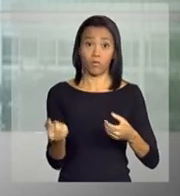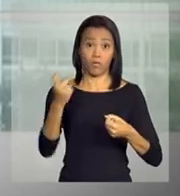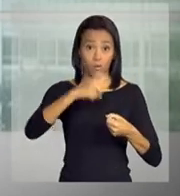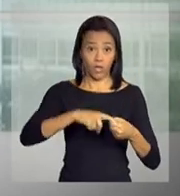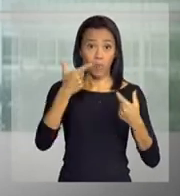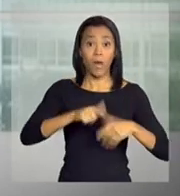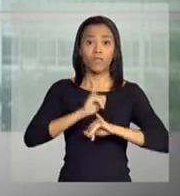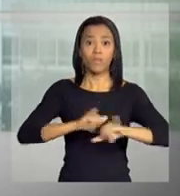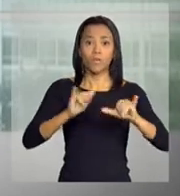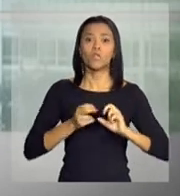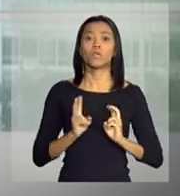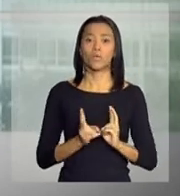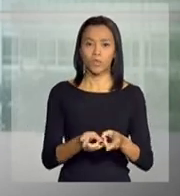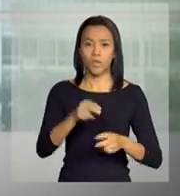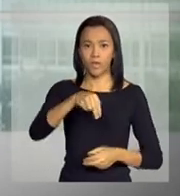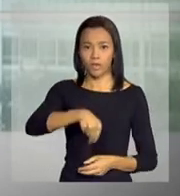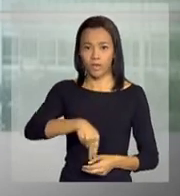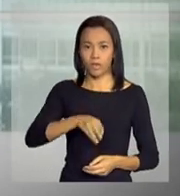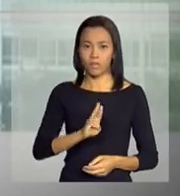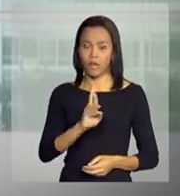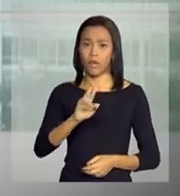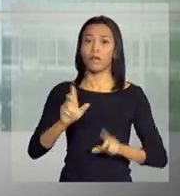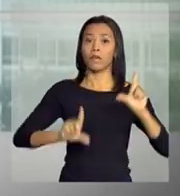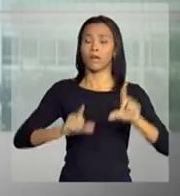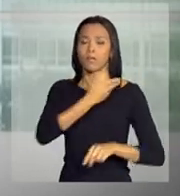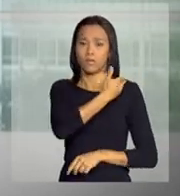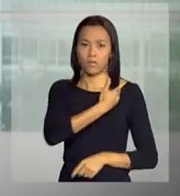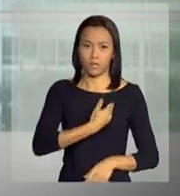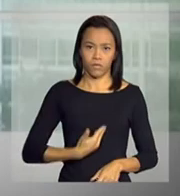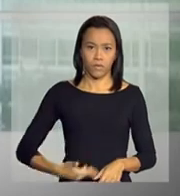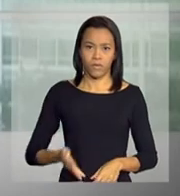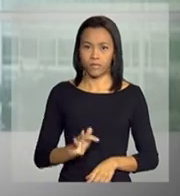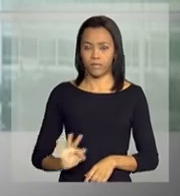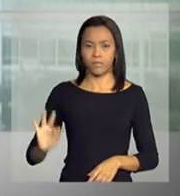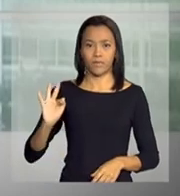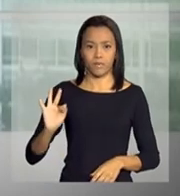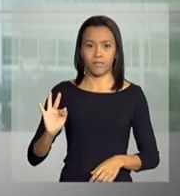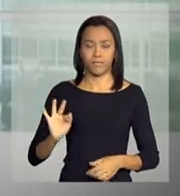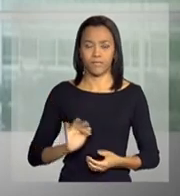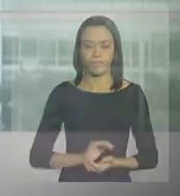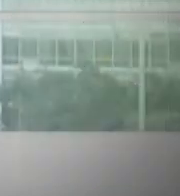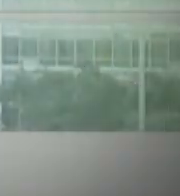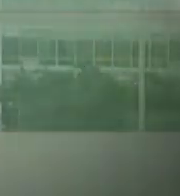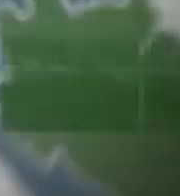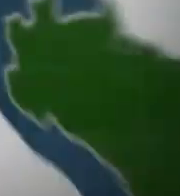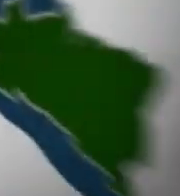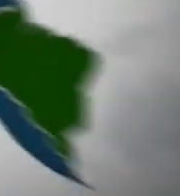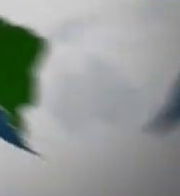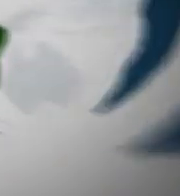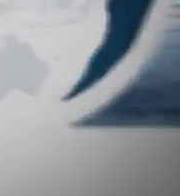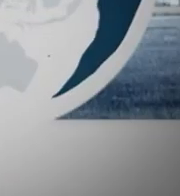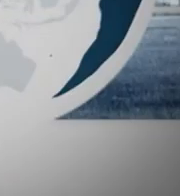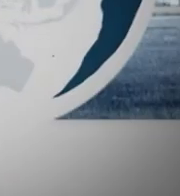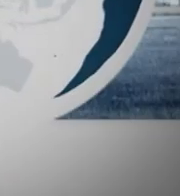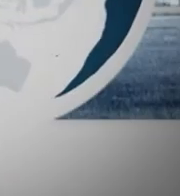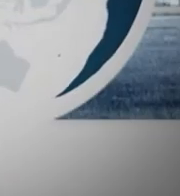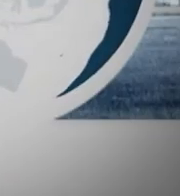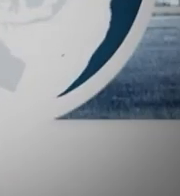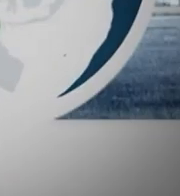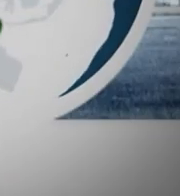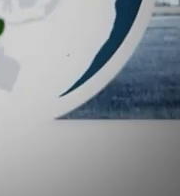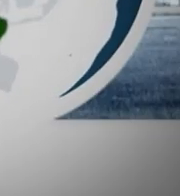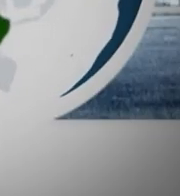momento com outras informações. Continue com a gente na NBR, a TV do Governo Federal. Tchau. Tchau. Tchau.